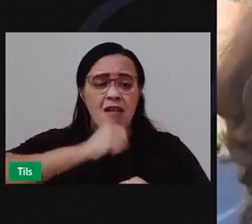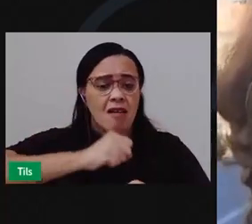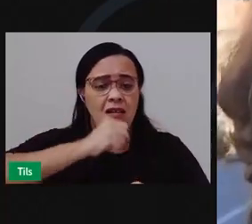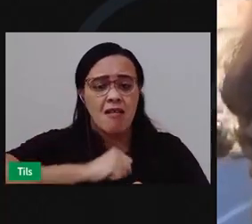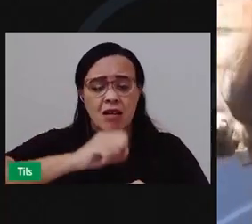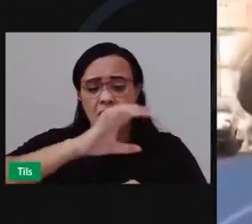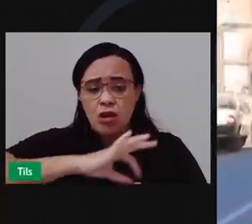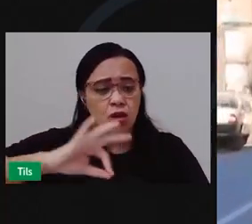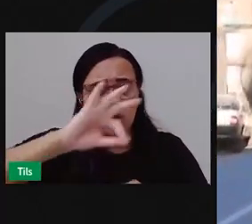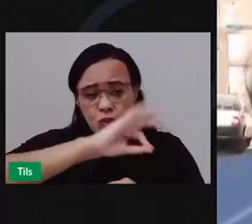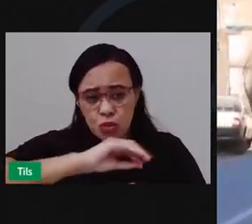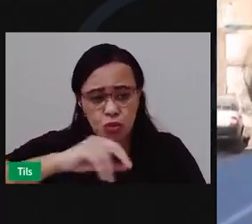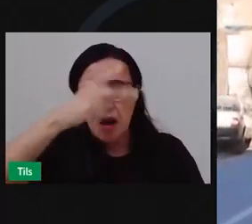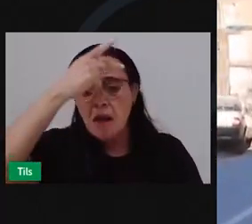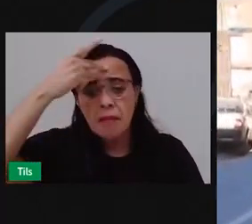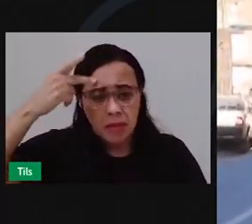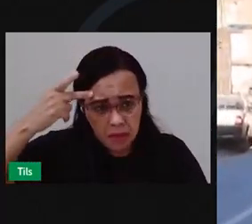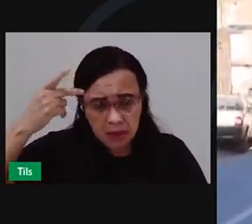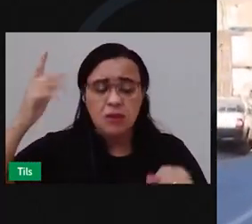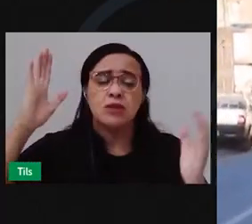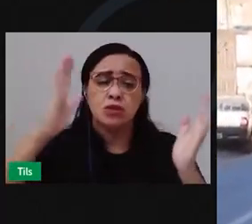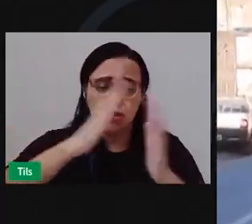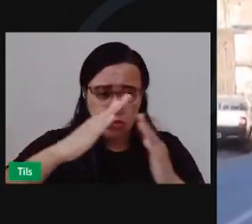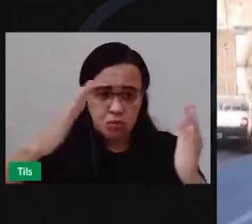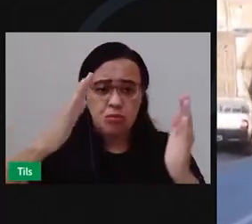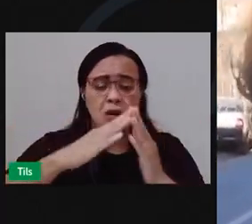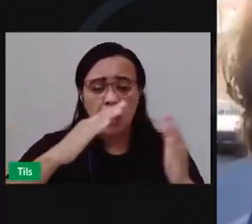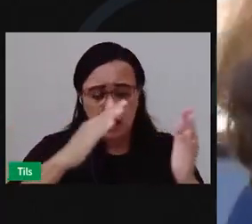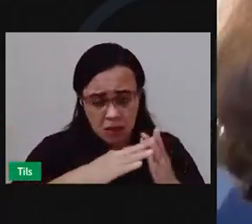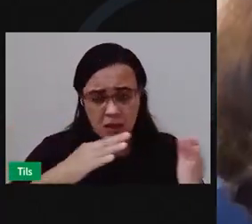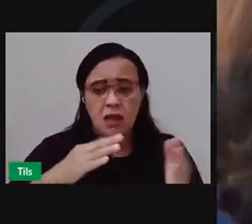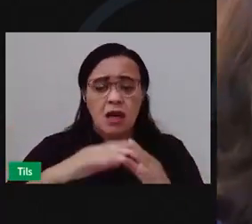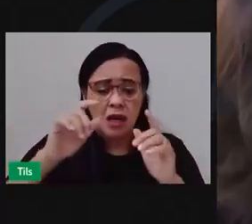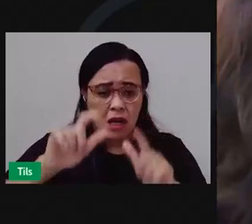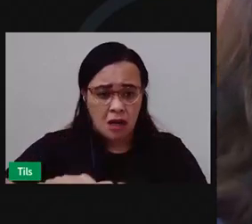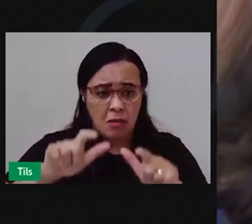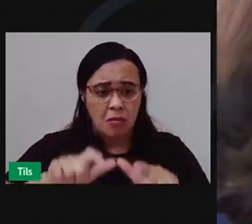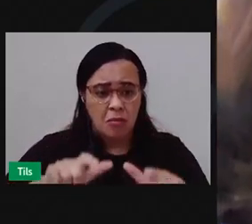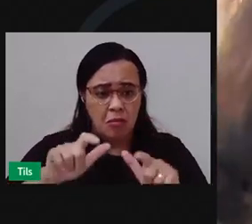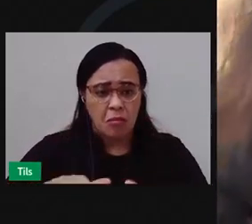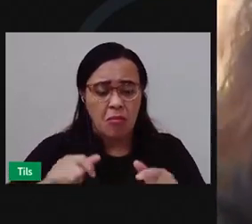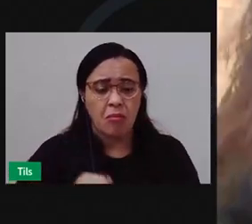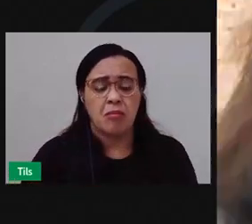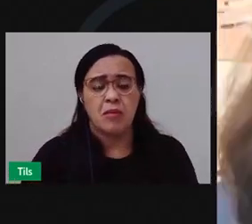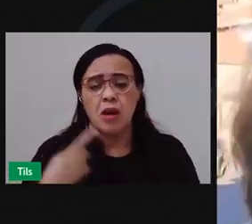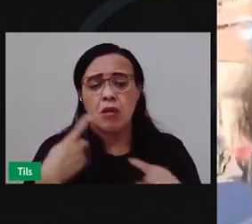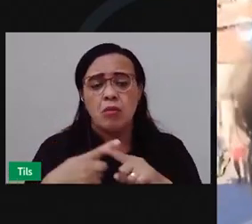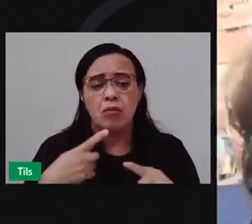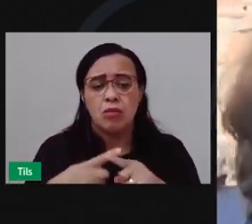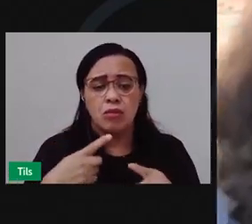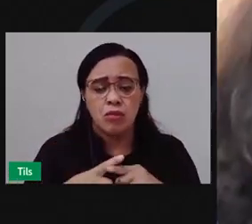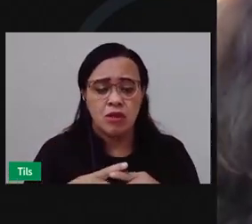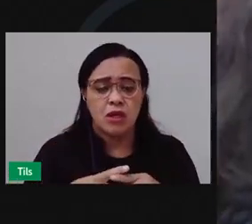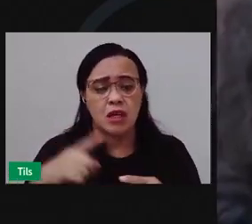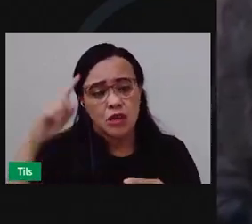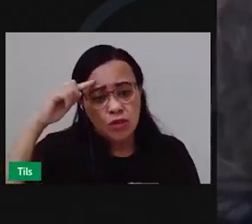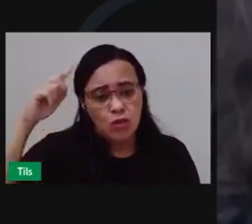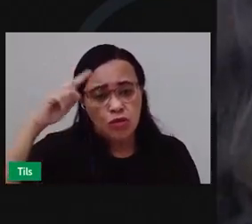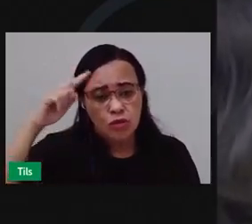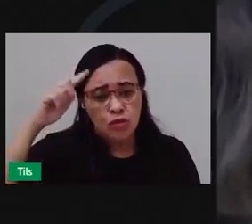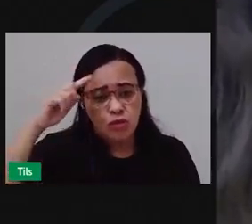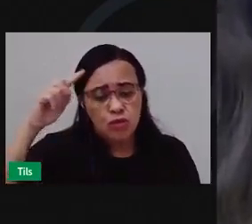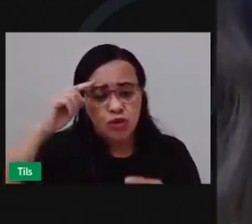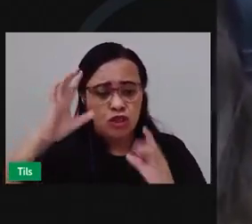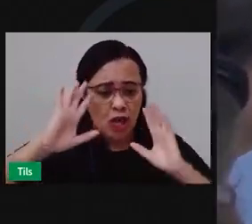é o próprio morador. Pessoal que joga, que mora por aqui mesmo. Que joga por aqui mesmo. A Limpurbe limpa, pega o lixo, a caçamba